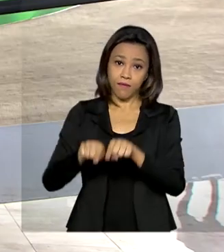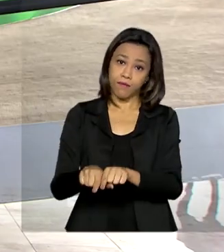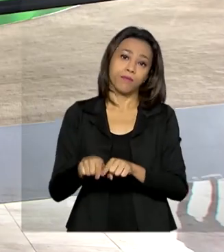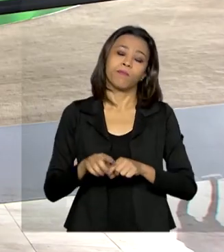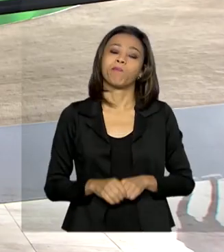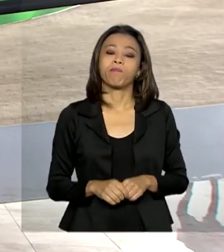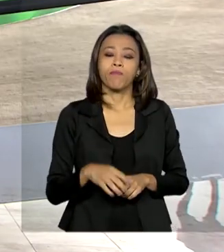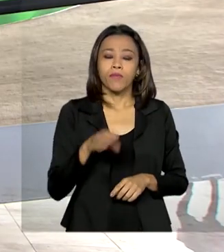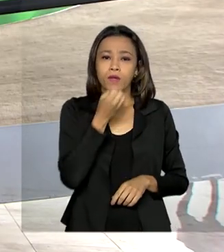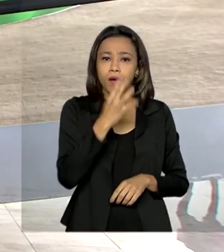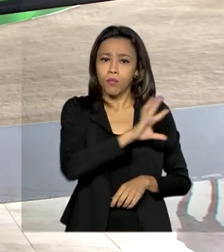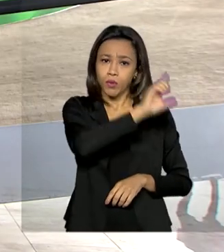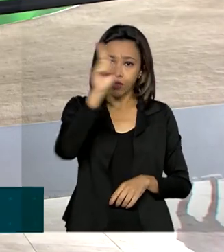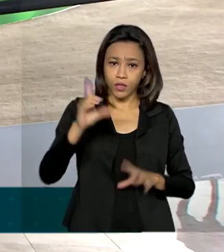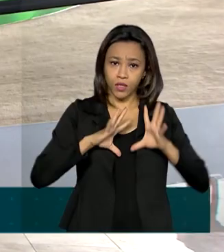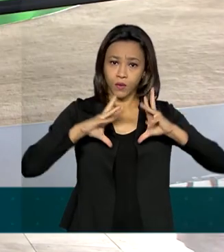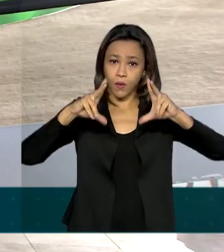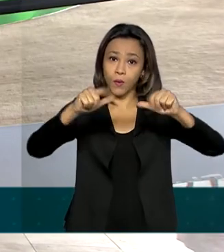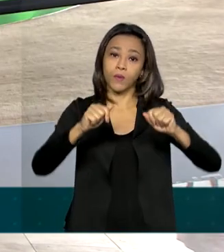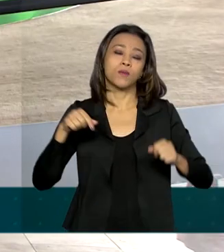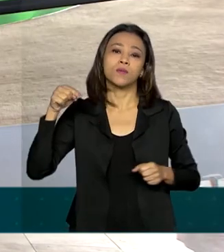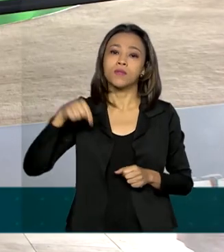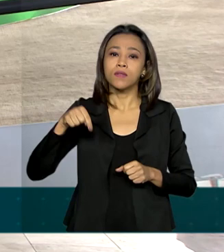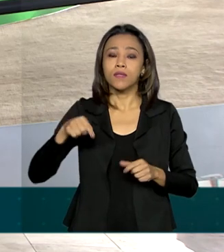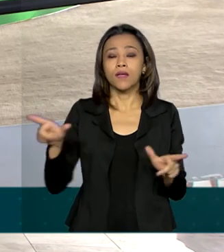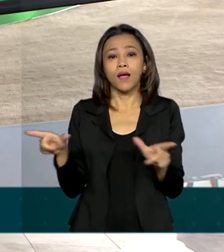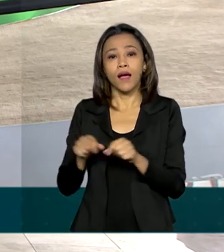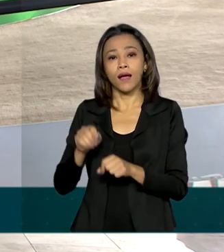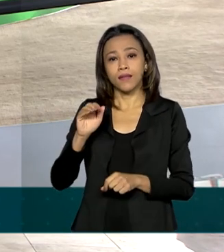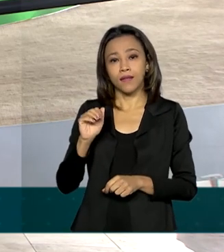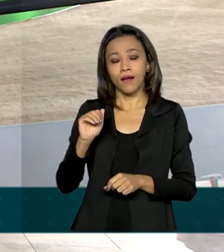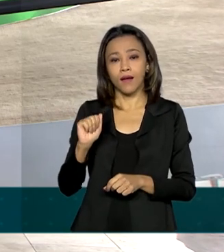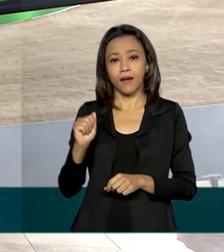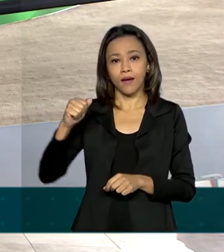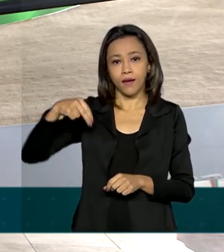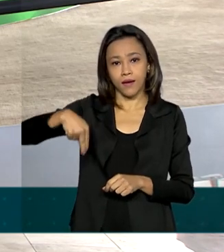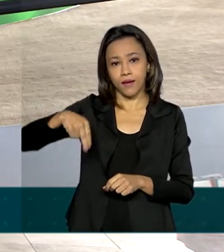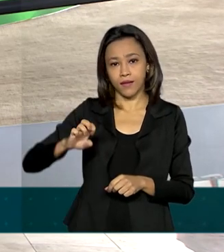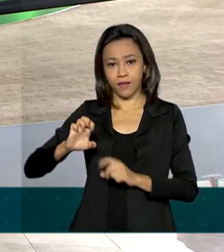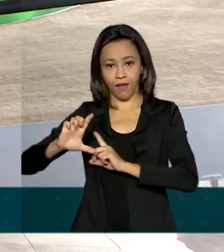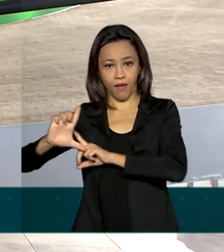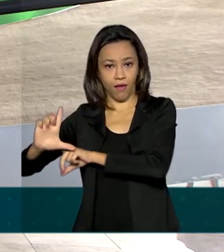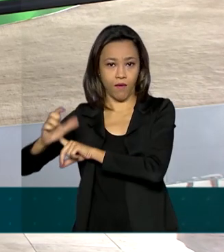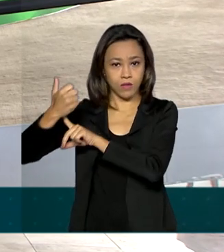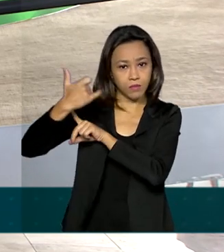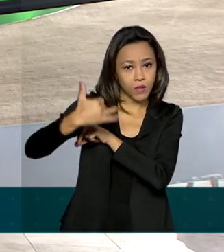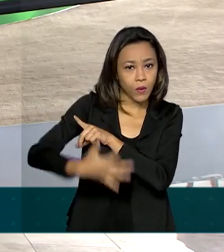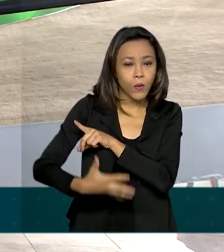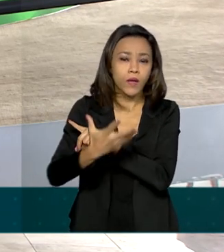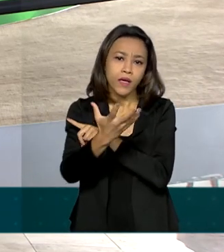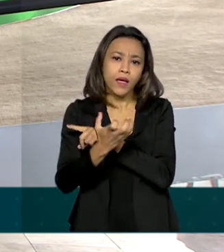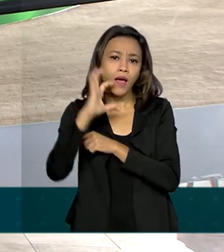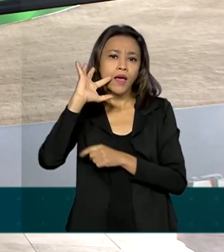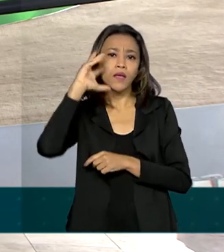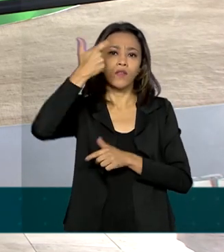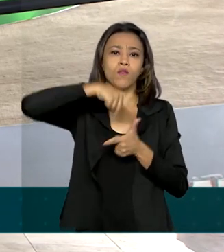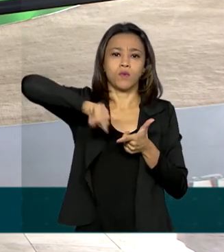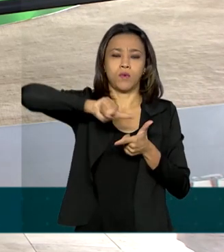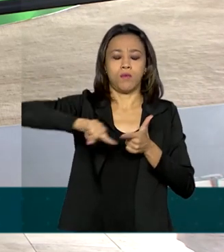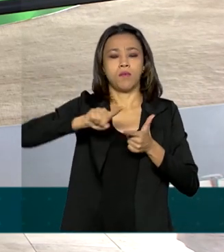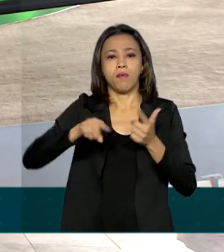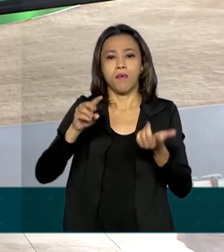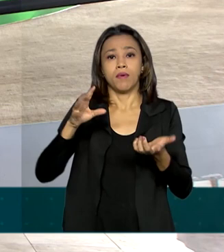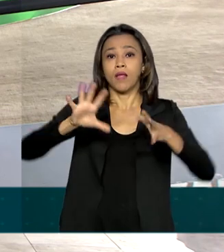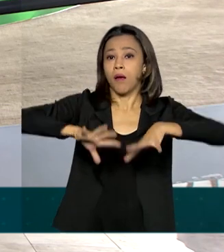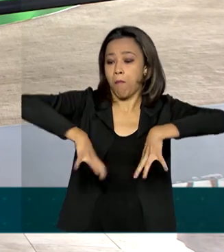bom dia a todos. Olha, na nota, a Agência Nacional de Energia Elétrica disse que a prioridade é resolver o problema da falta de energia no Estado